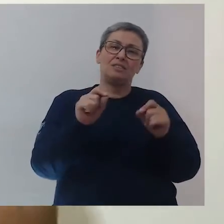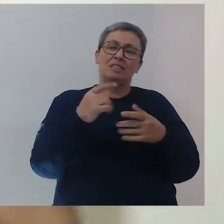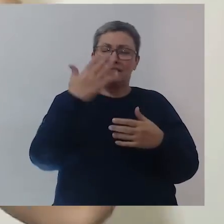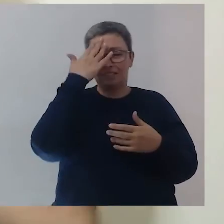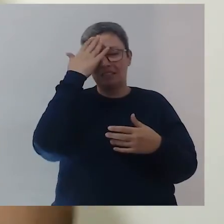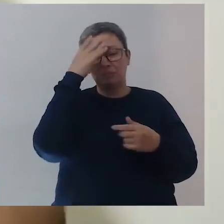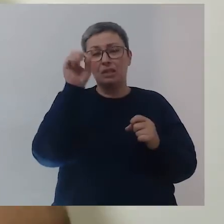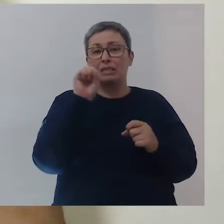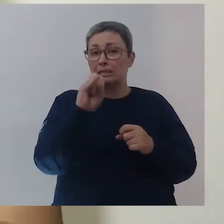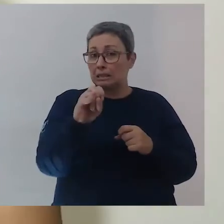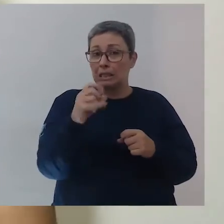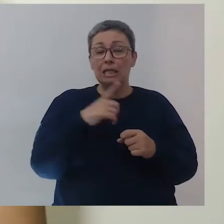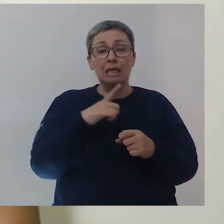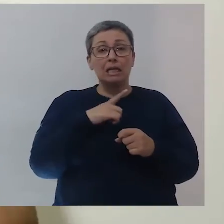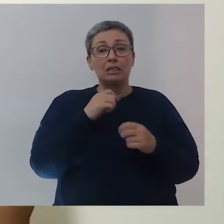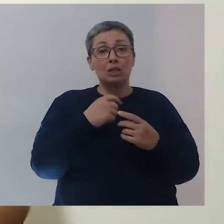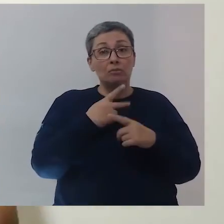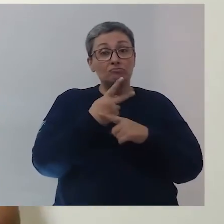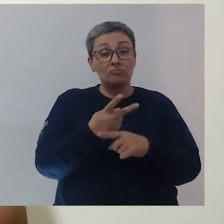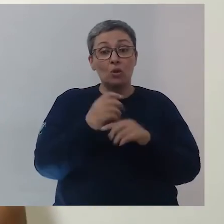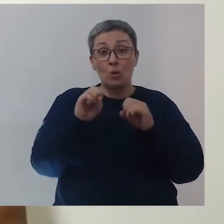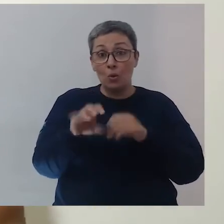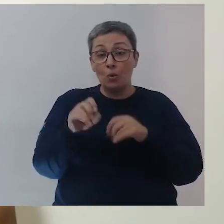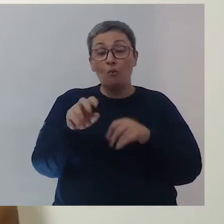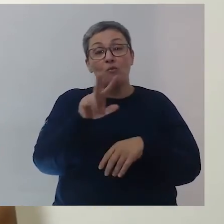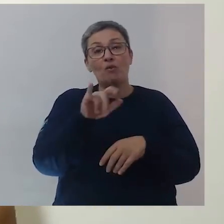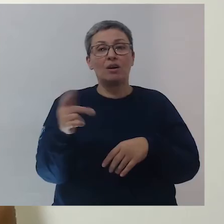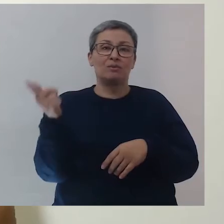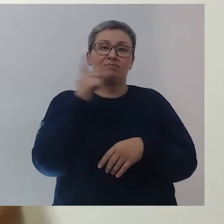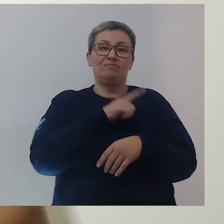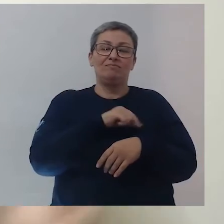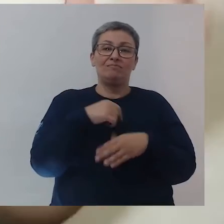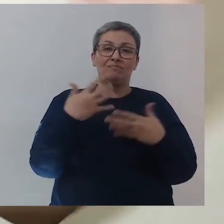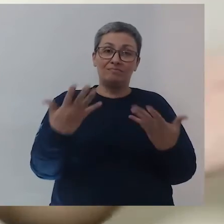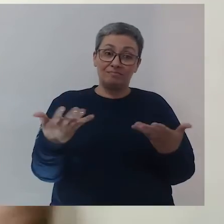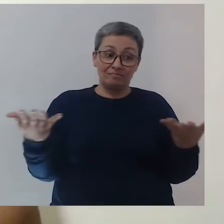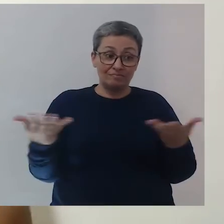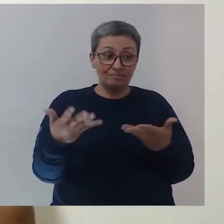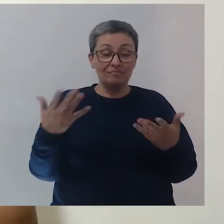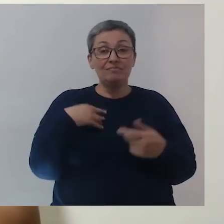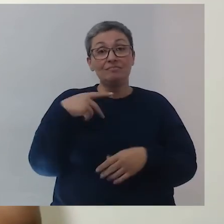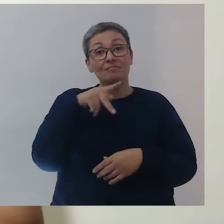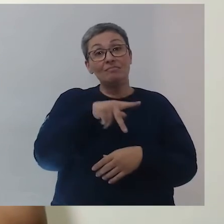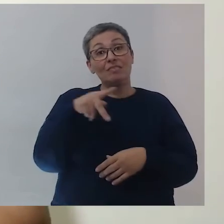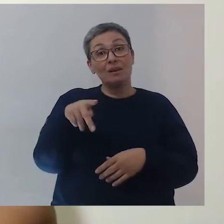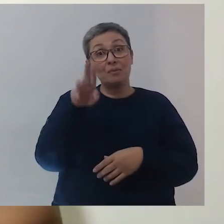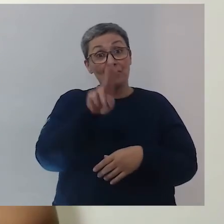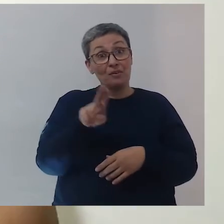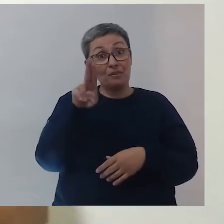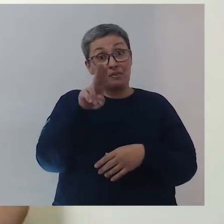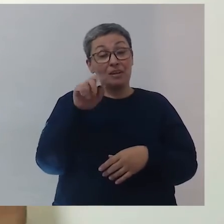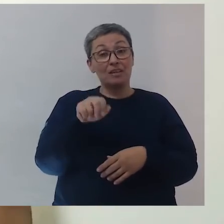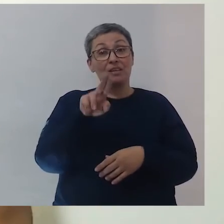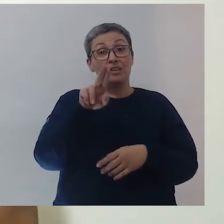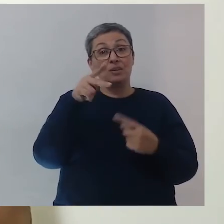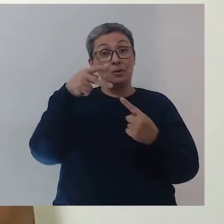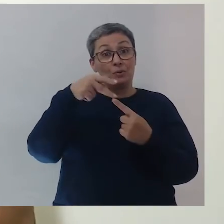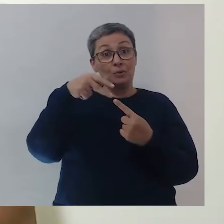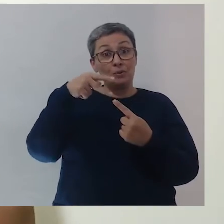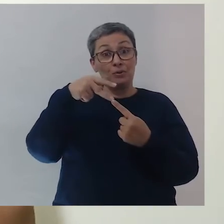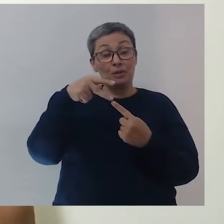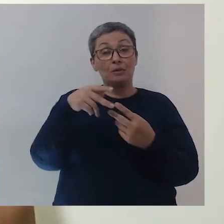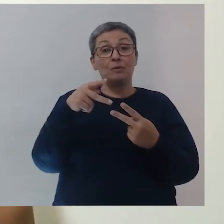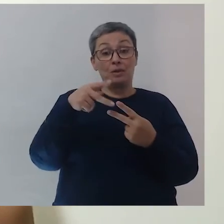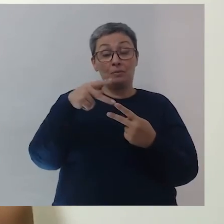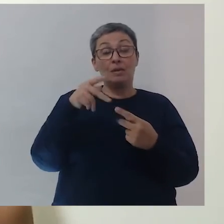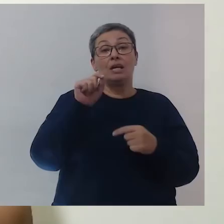sabia que somente através da educação eu iria alcançá-los. Hoje, sou professor universitário da Unip e Unipan. No